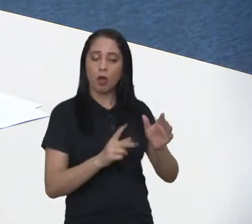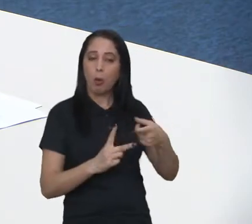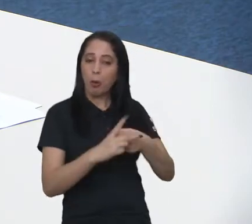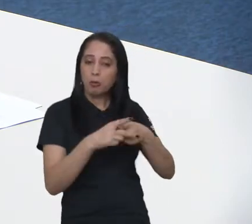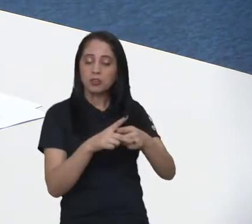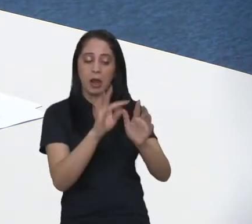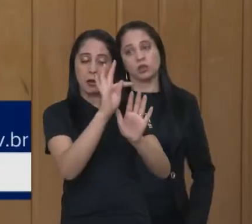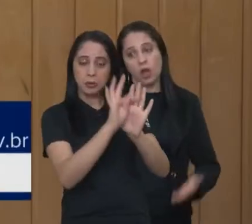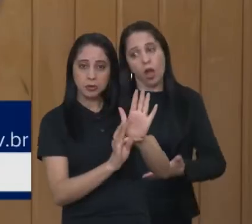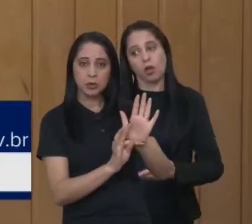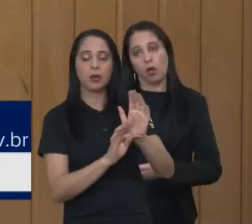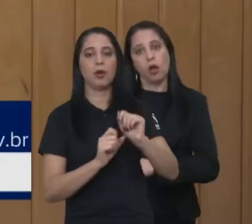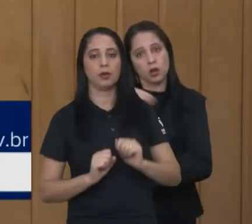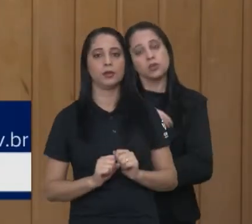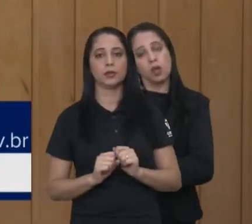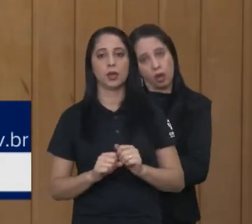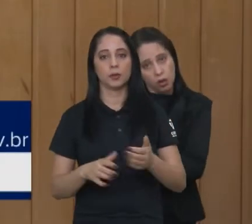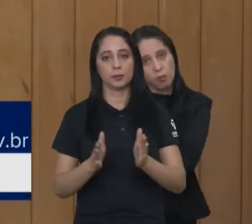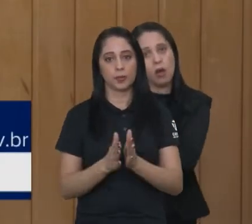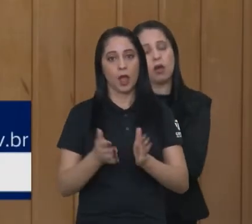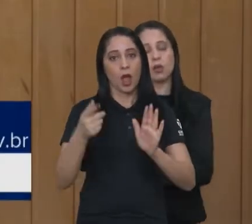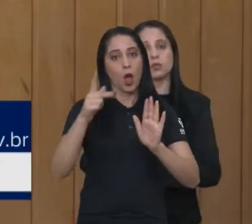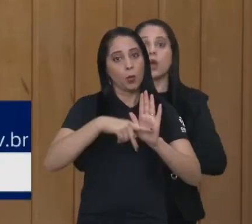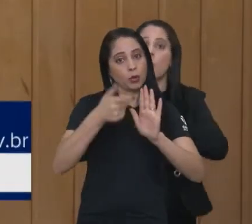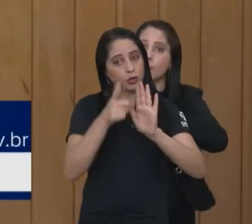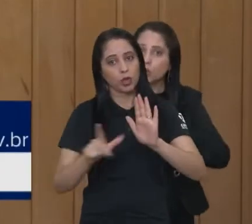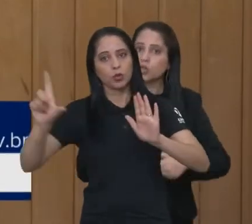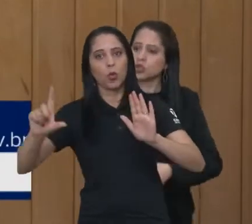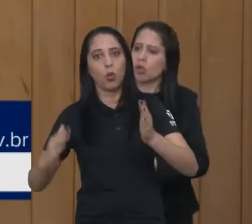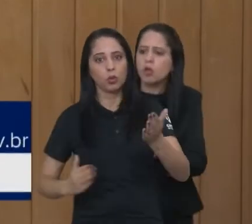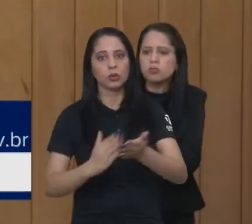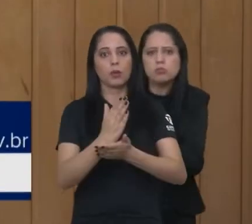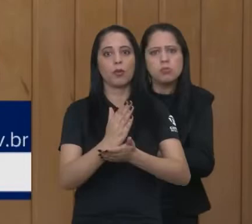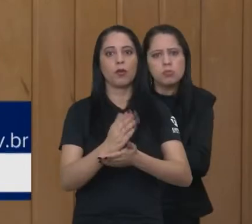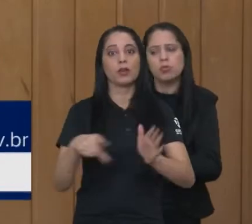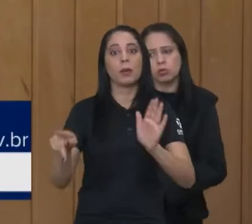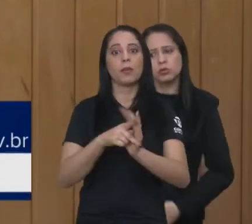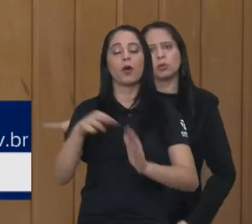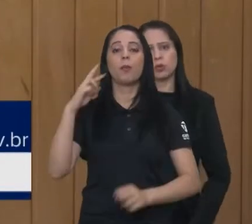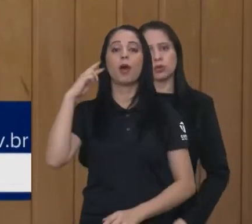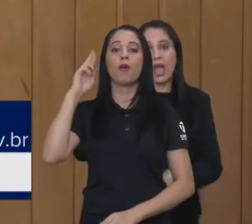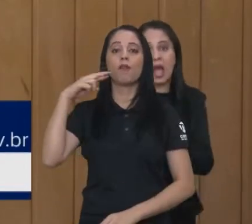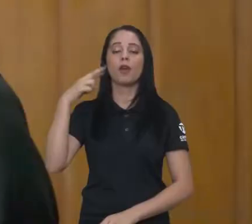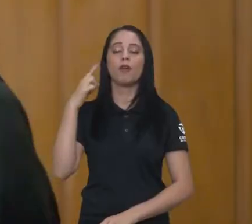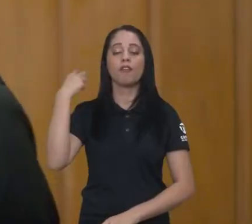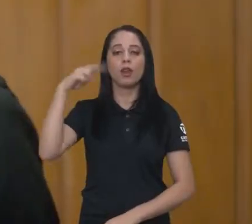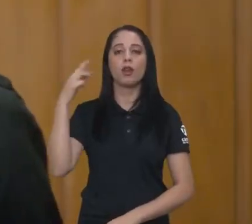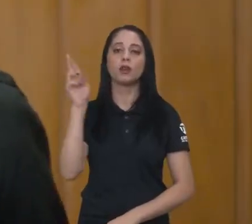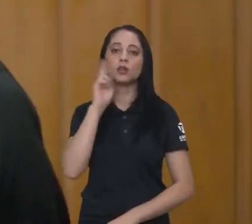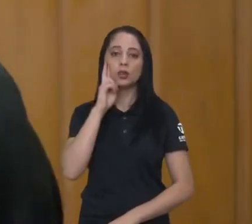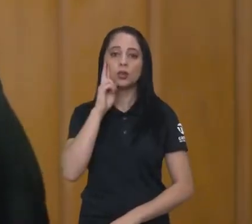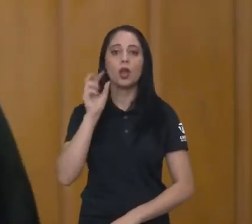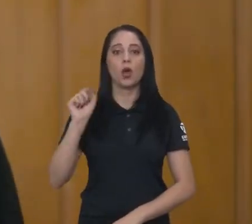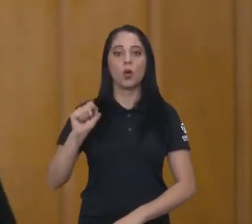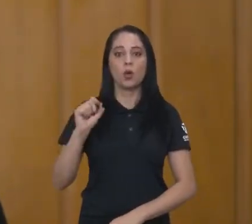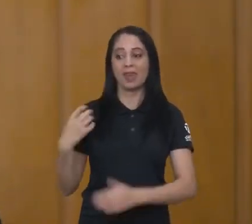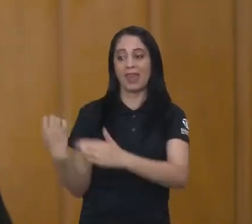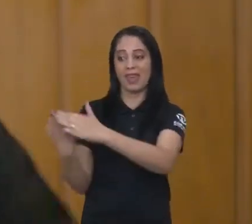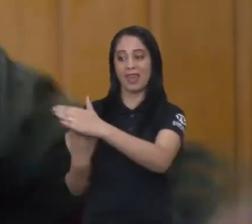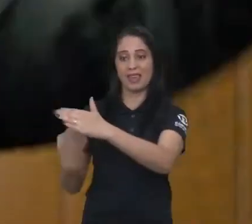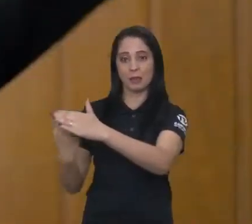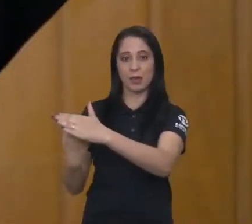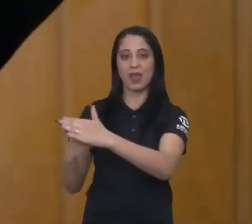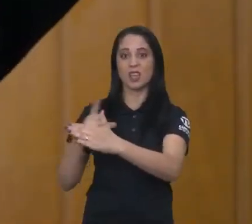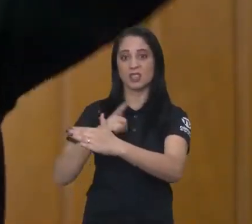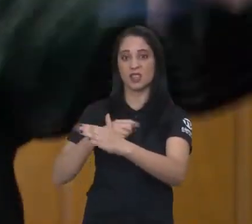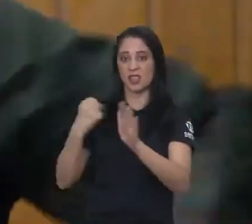textuais. Outro projeto aprovado é a proposta do vereador Renato Santiago, que cria o selo Amigo